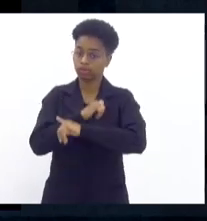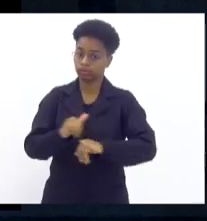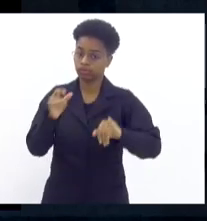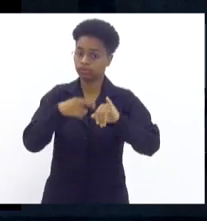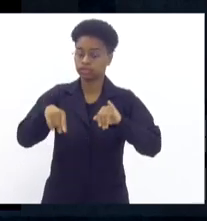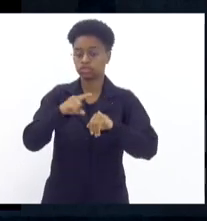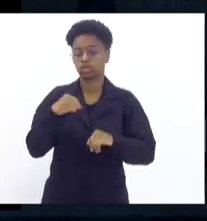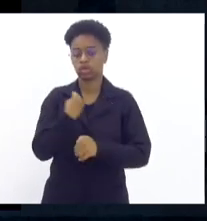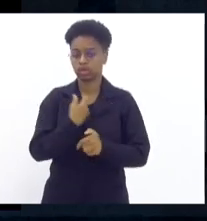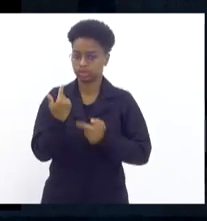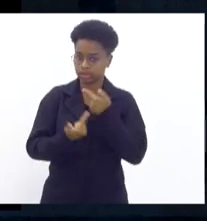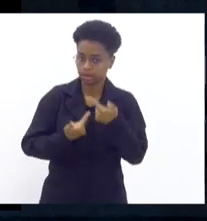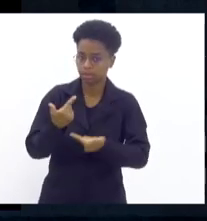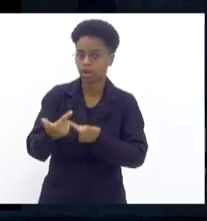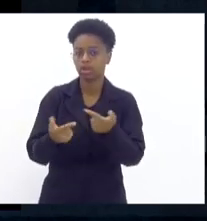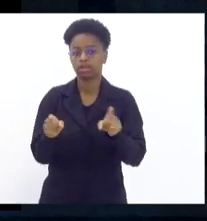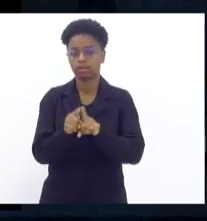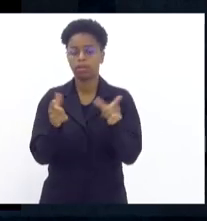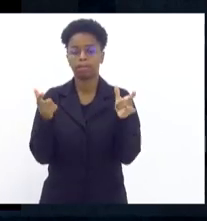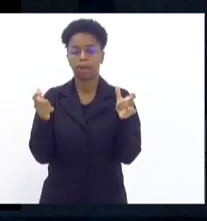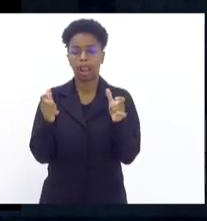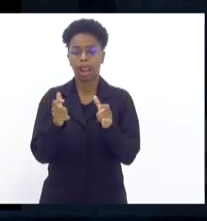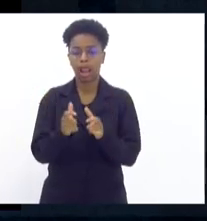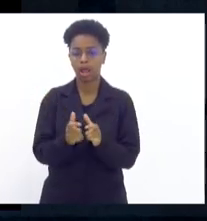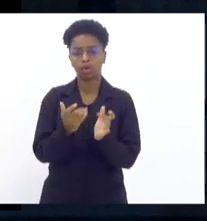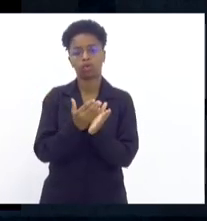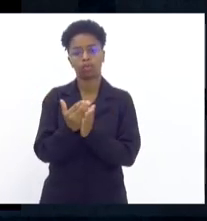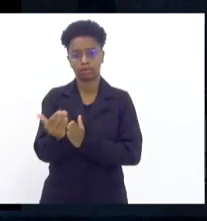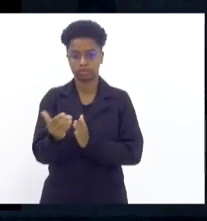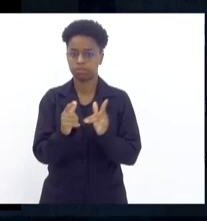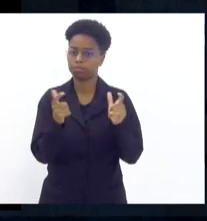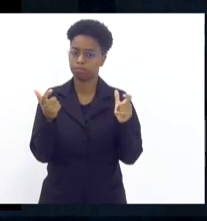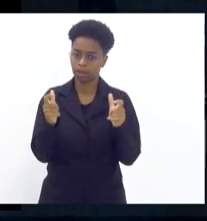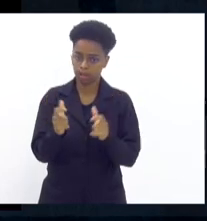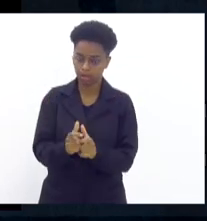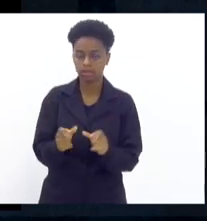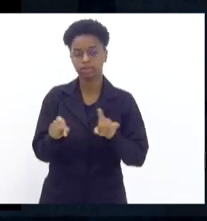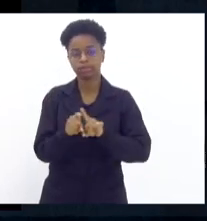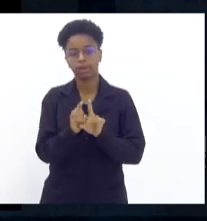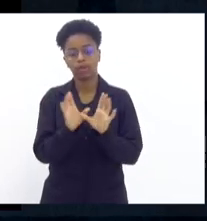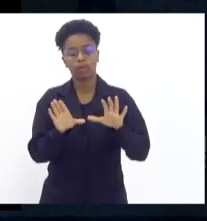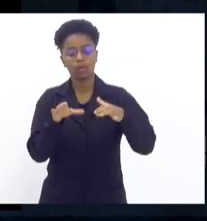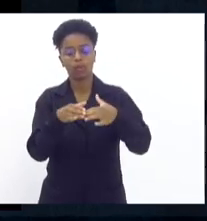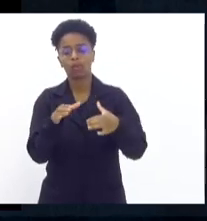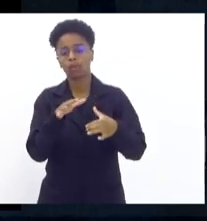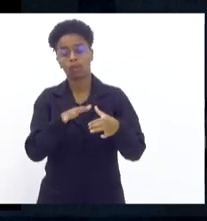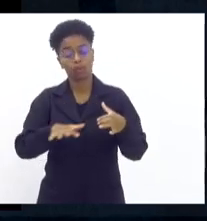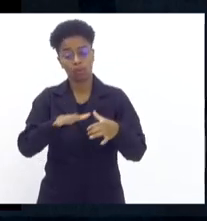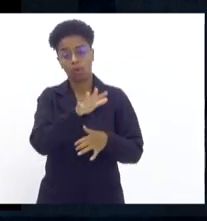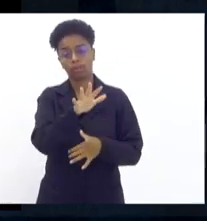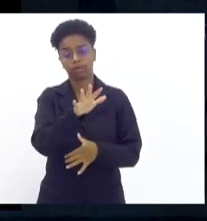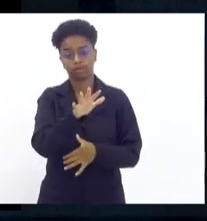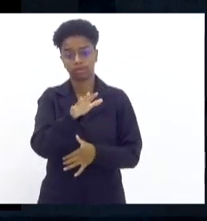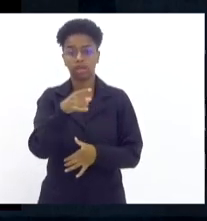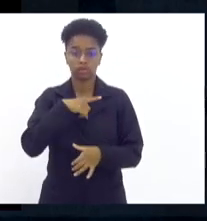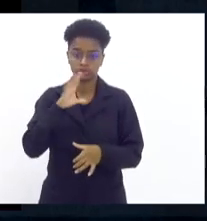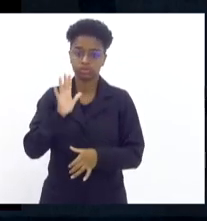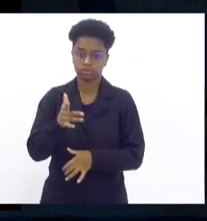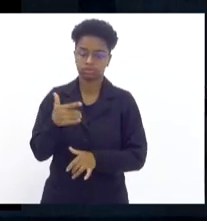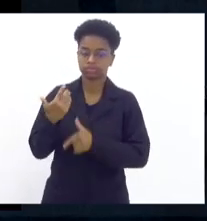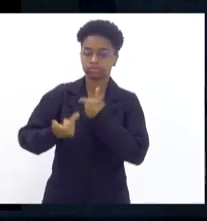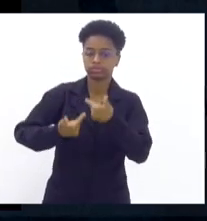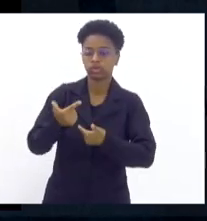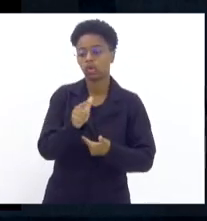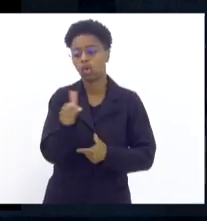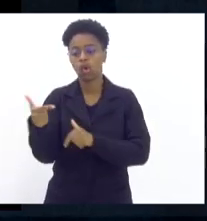os números estão começando a serem reduzidos. A comunidade, eu já trabalhei em outros batalhões e isso